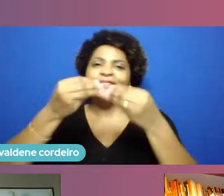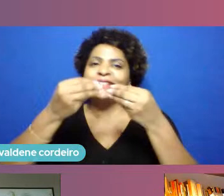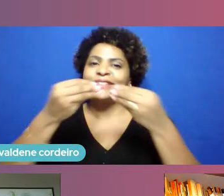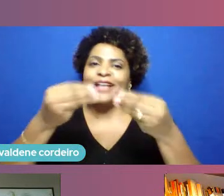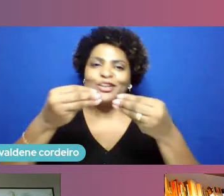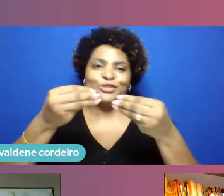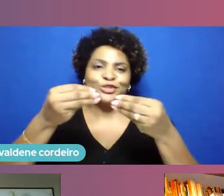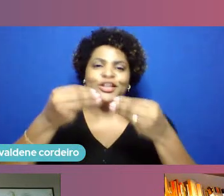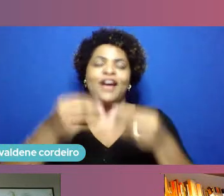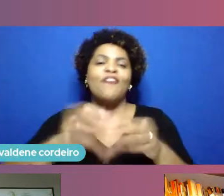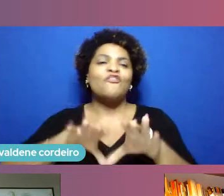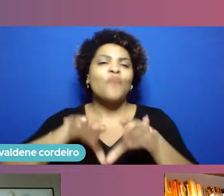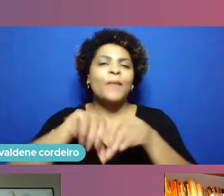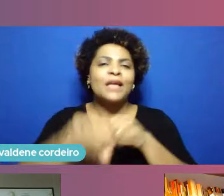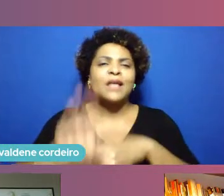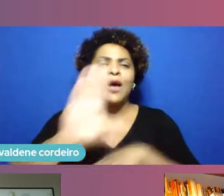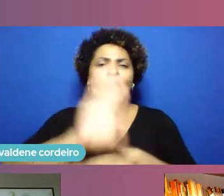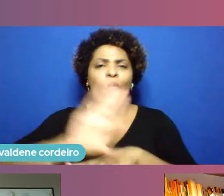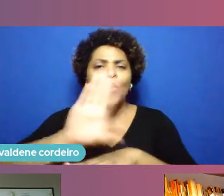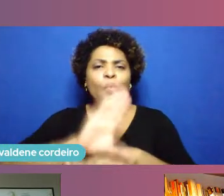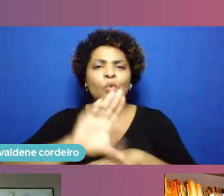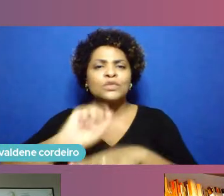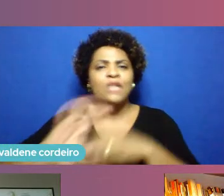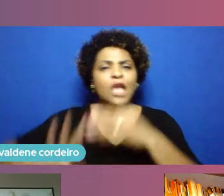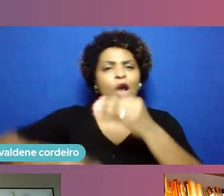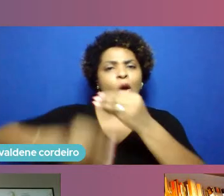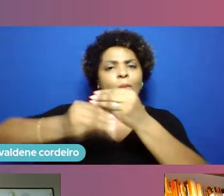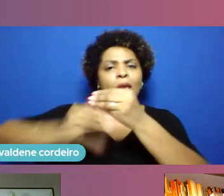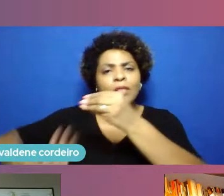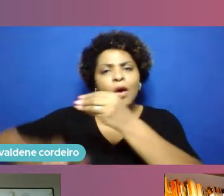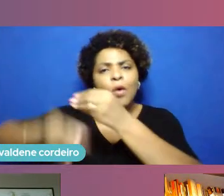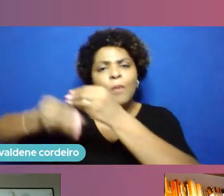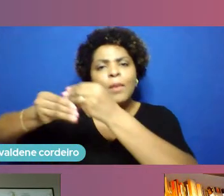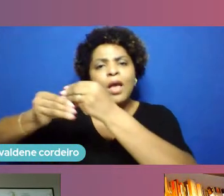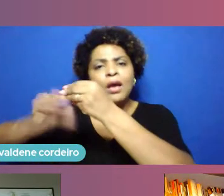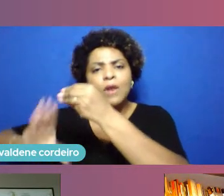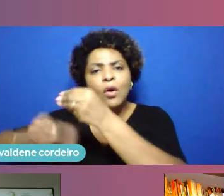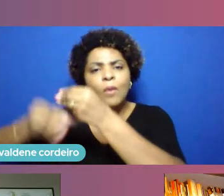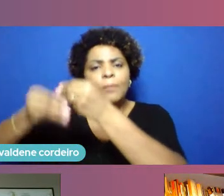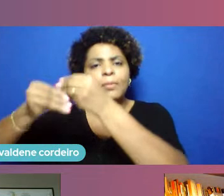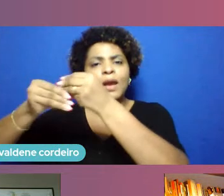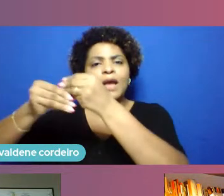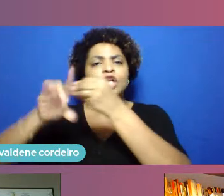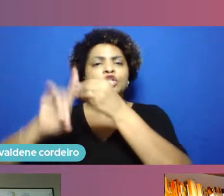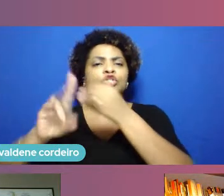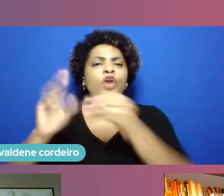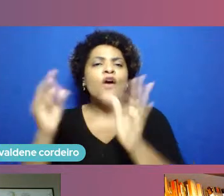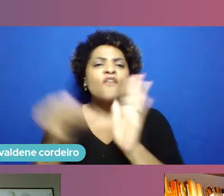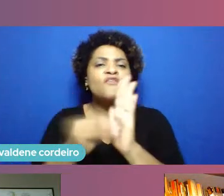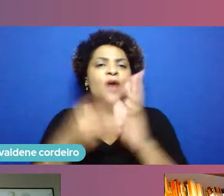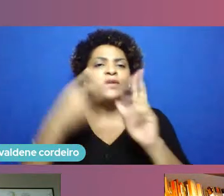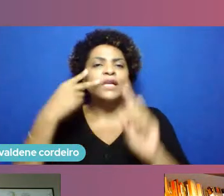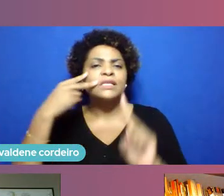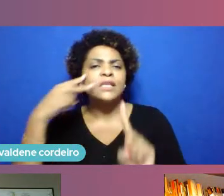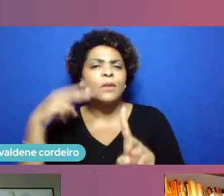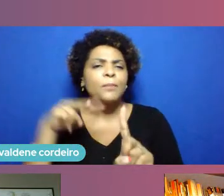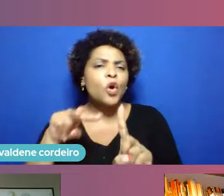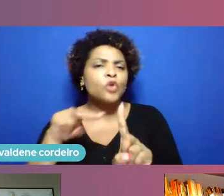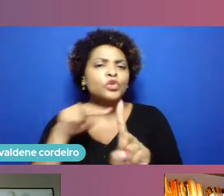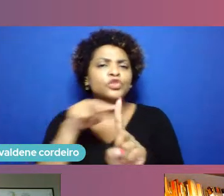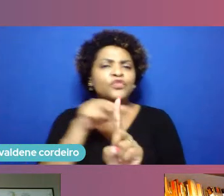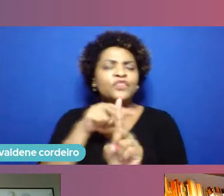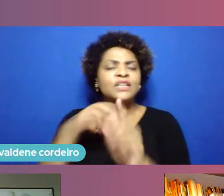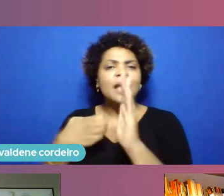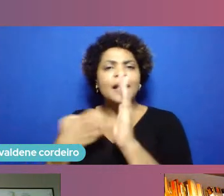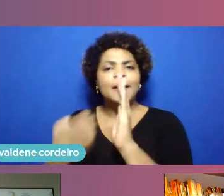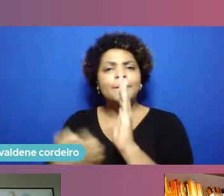agregam a isso e aí só faltando mesmo gerando essa liga do olhar também empresarial ora grupos de empresários